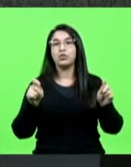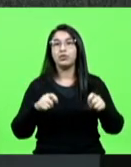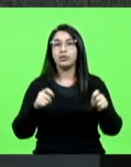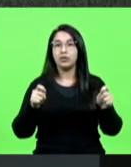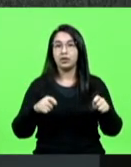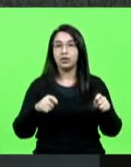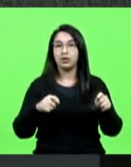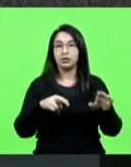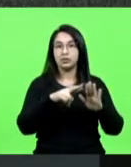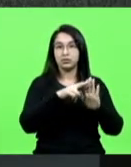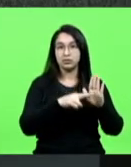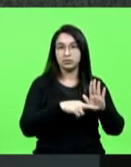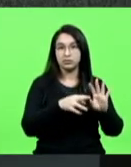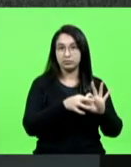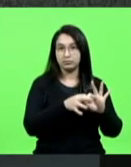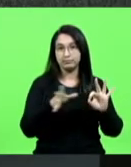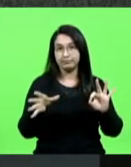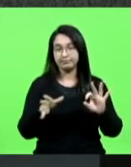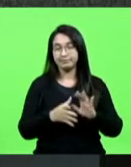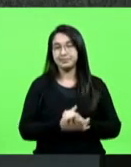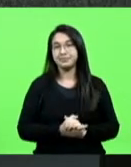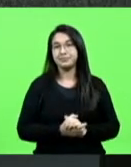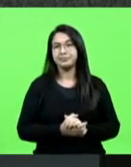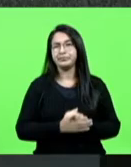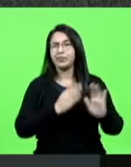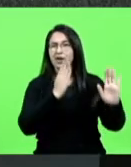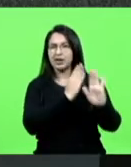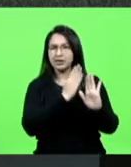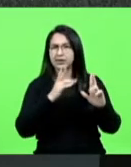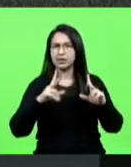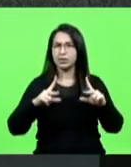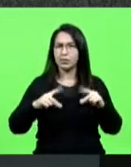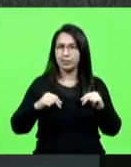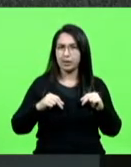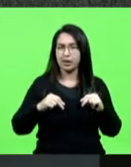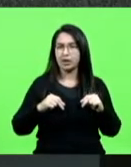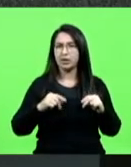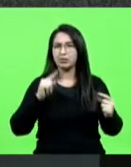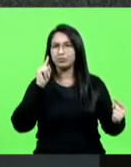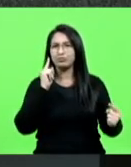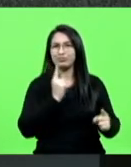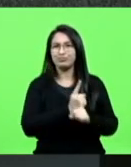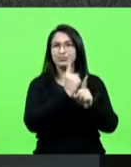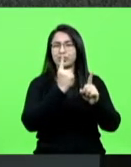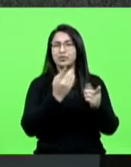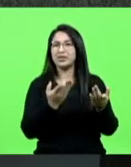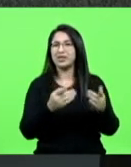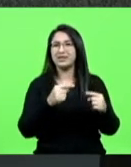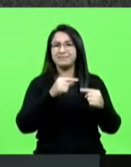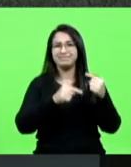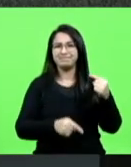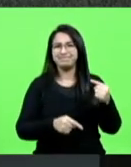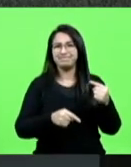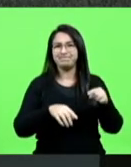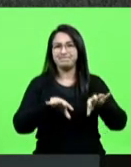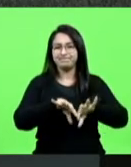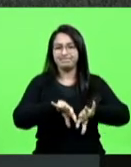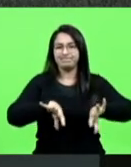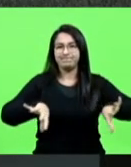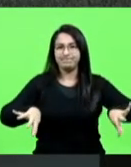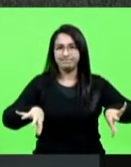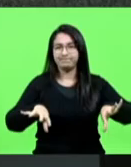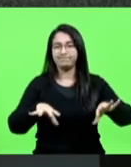Contudo, ao examinar o mérito, constata-se a sua desarmonia com a segregação das competências